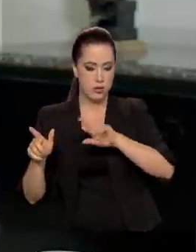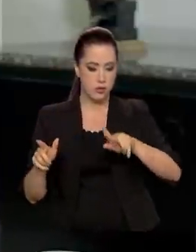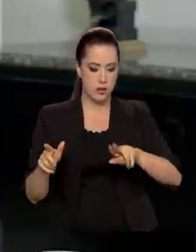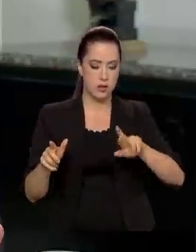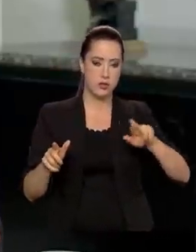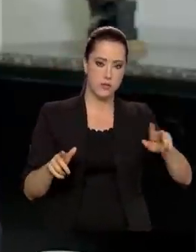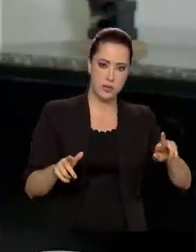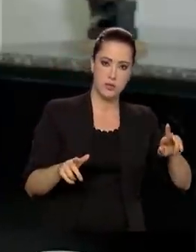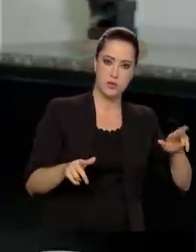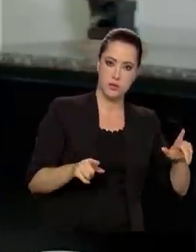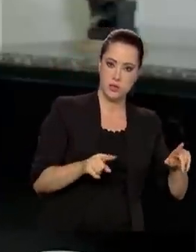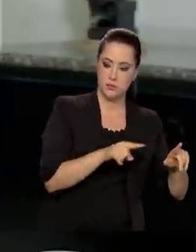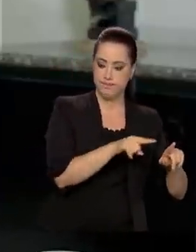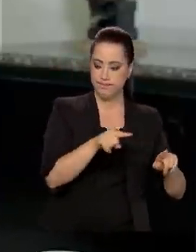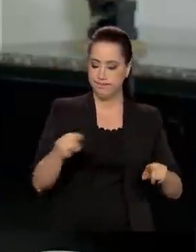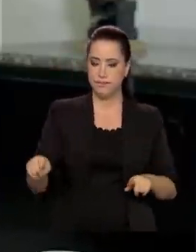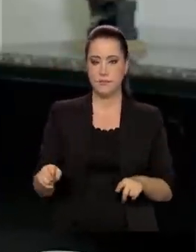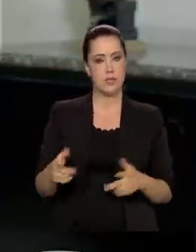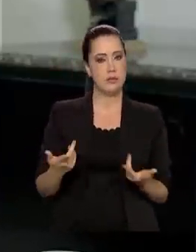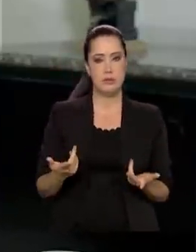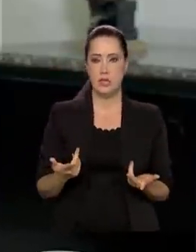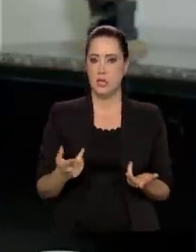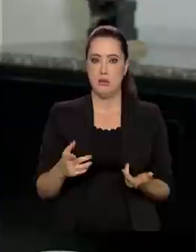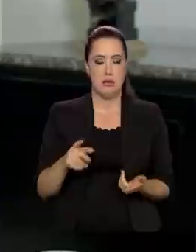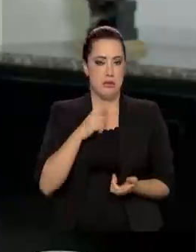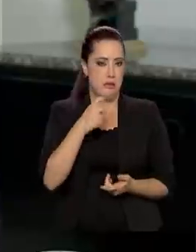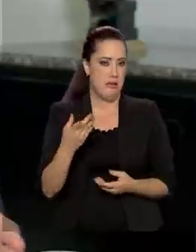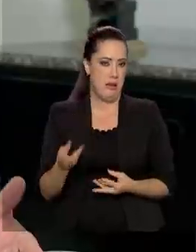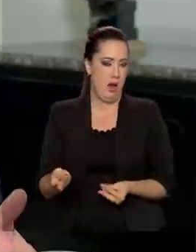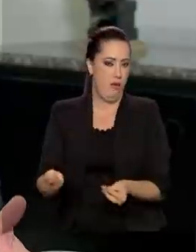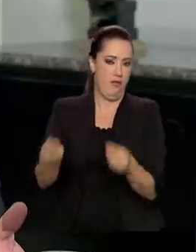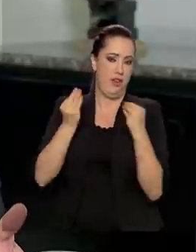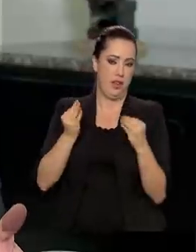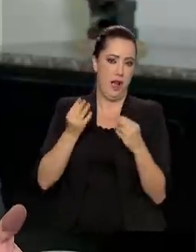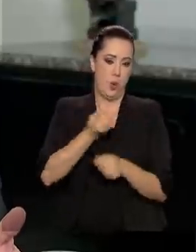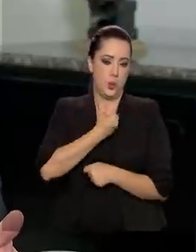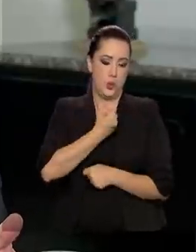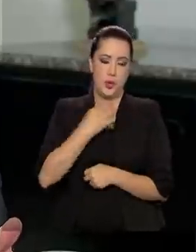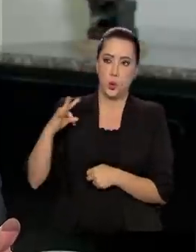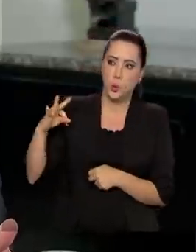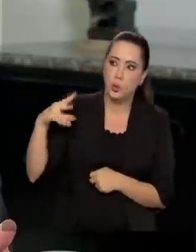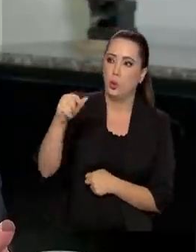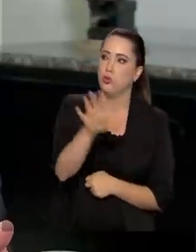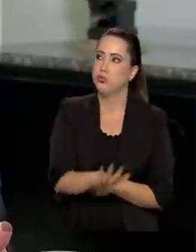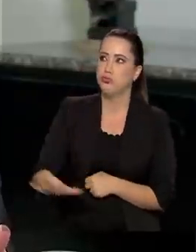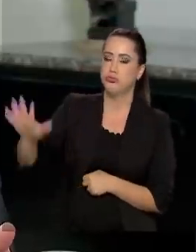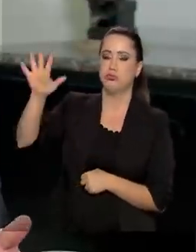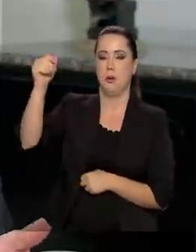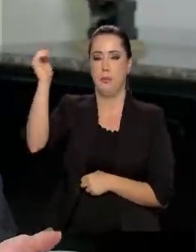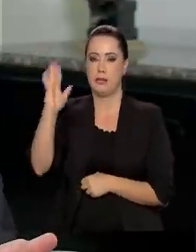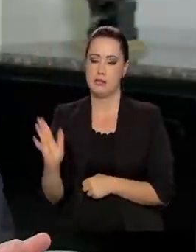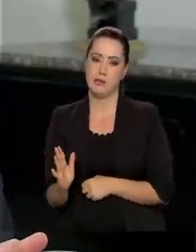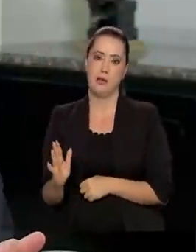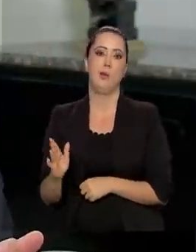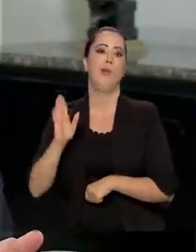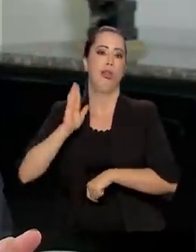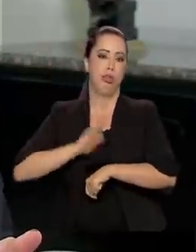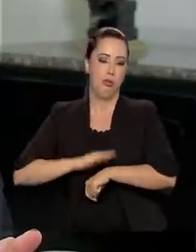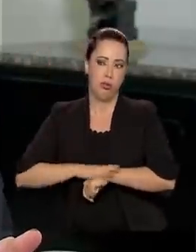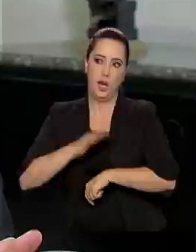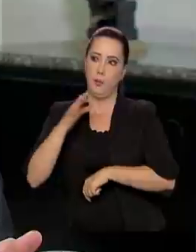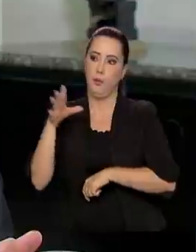Como nenhum laboratório conseguia nos dar a quantidade necessária e a tempestividade